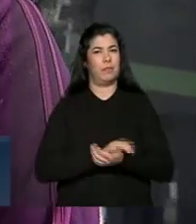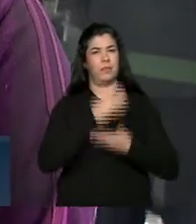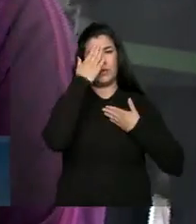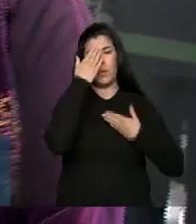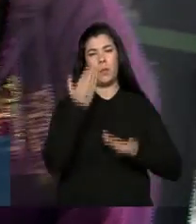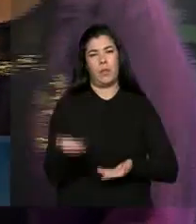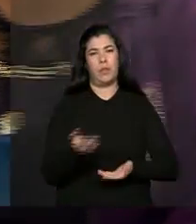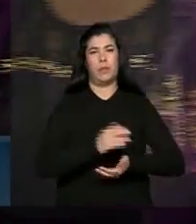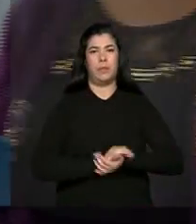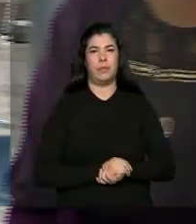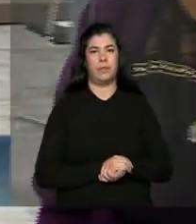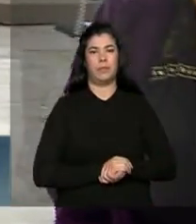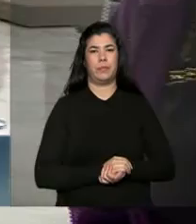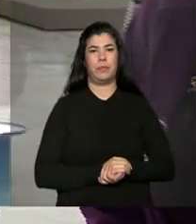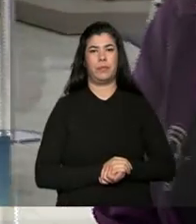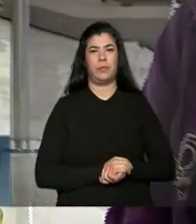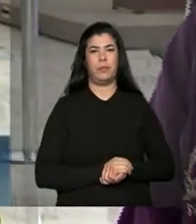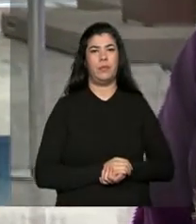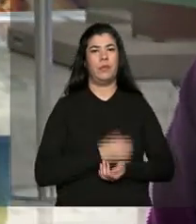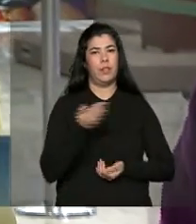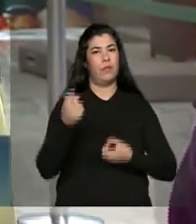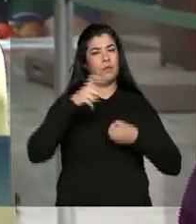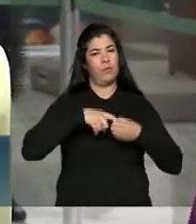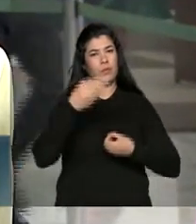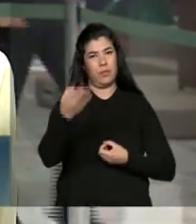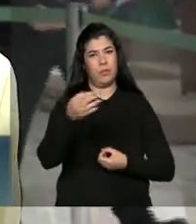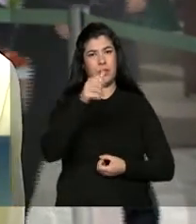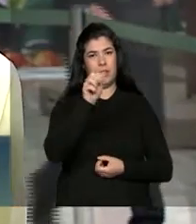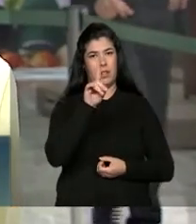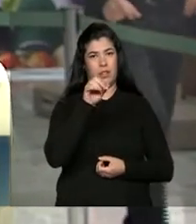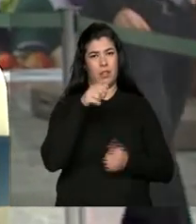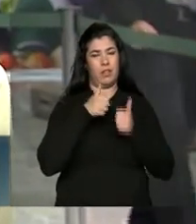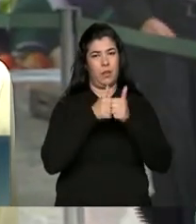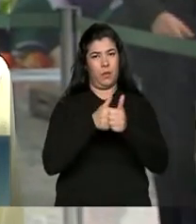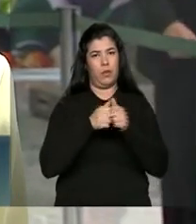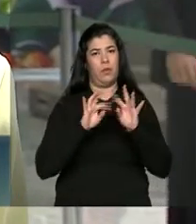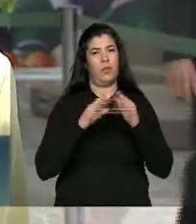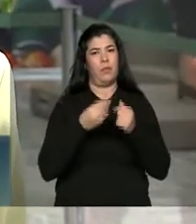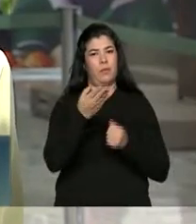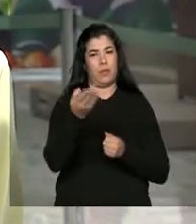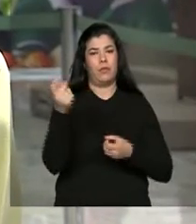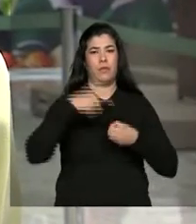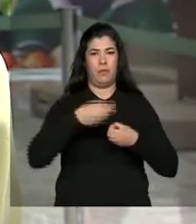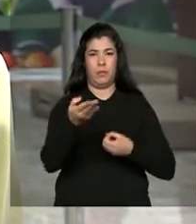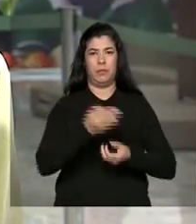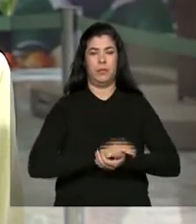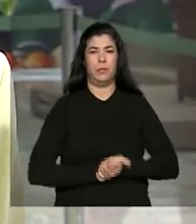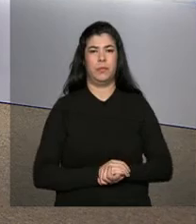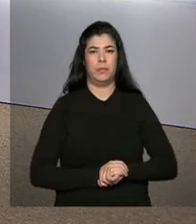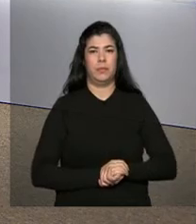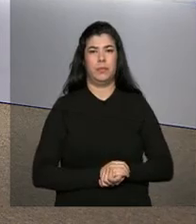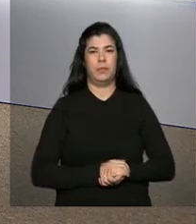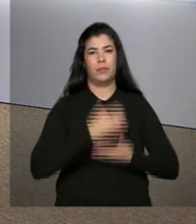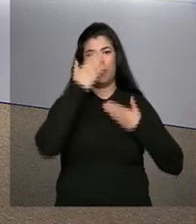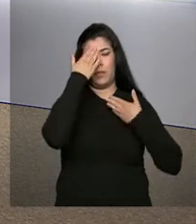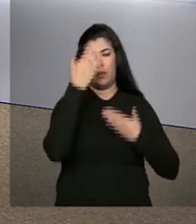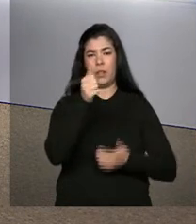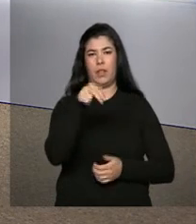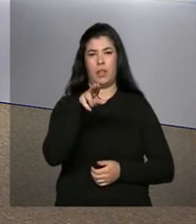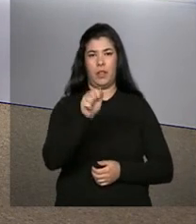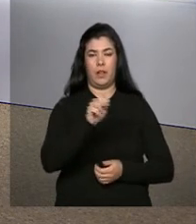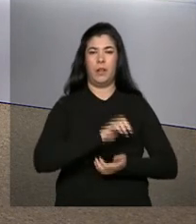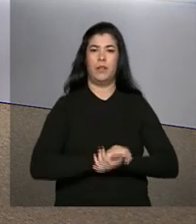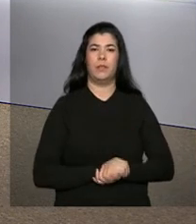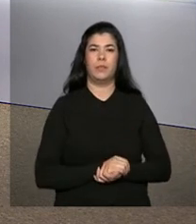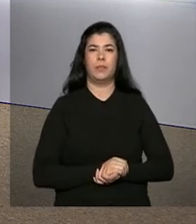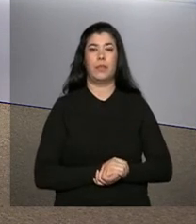Ok. Muito obrigada. Obrigada. Daniela, nós continuamos acompanhando tudo por aqui e voltamos com você aí no estúdio. Obrigada, Ana Gabriela.